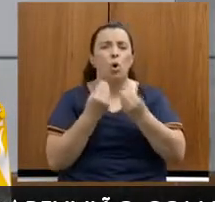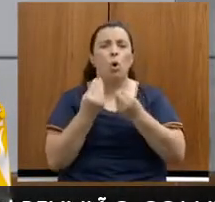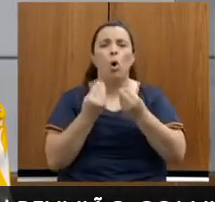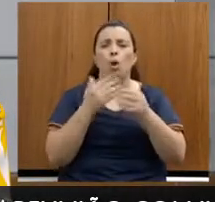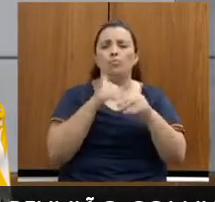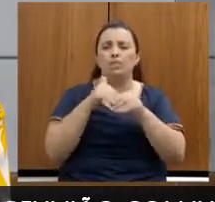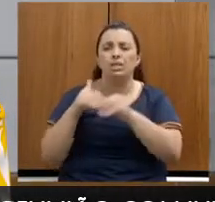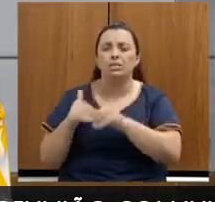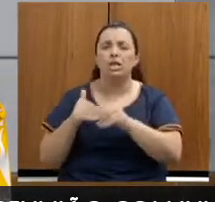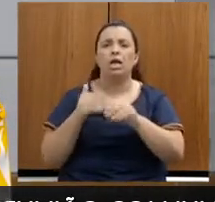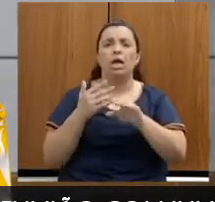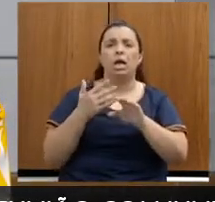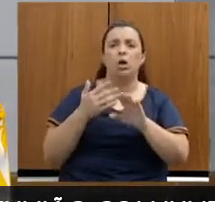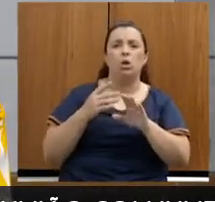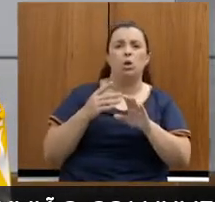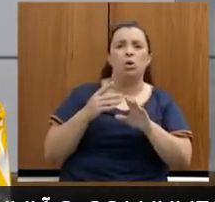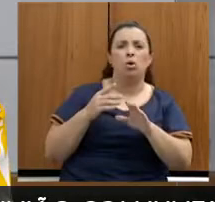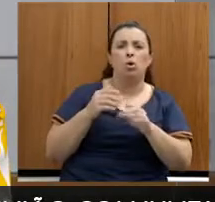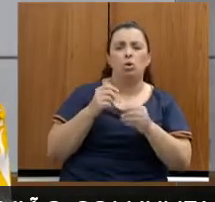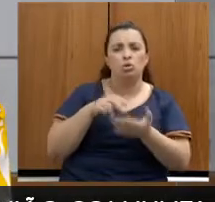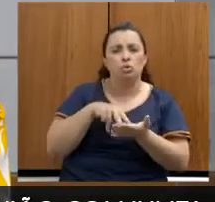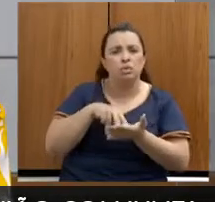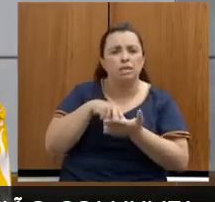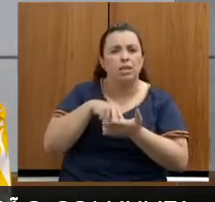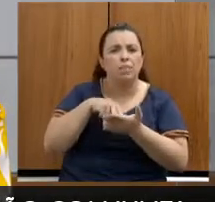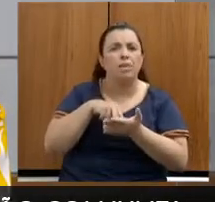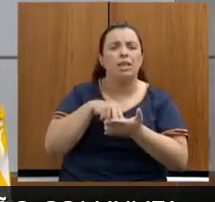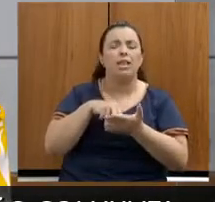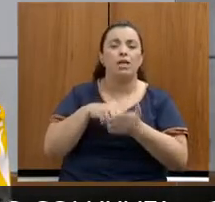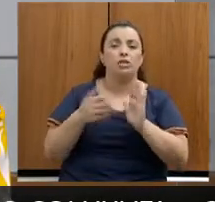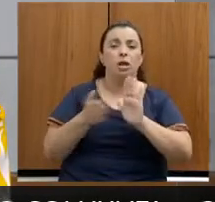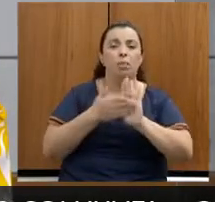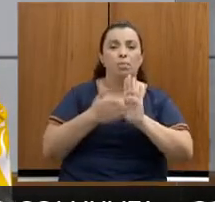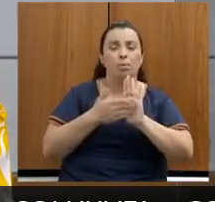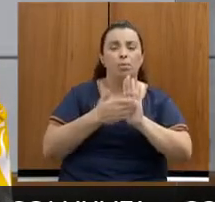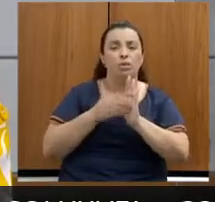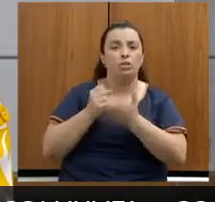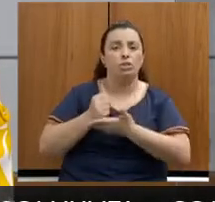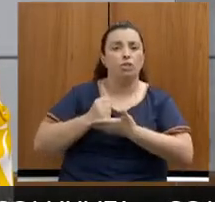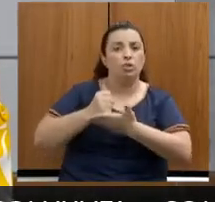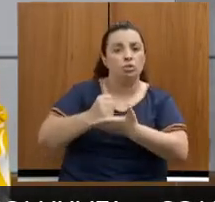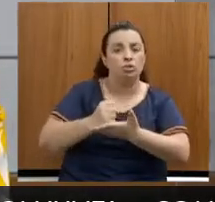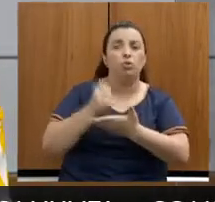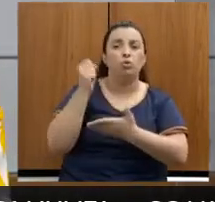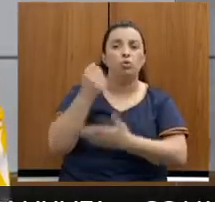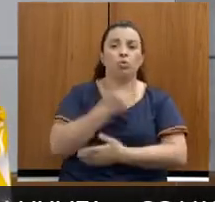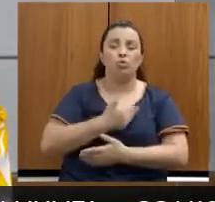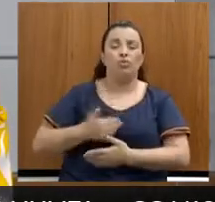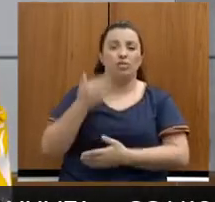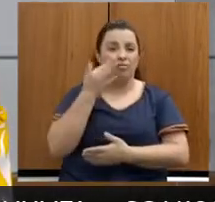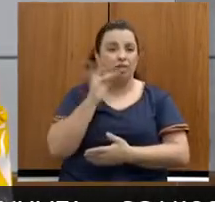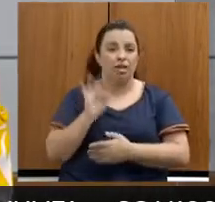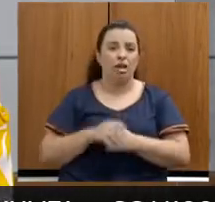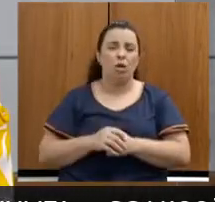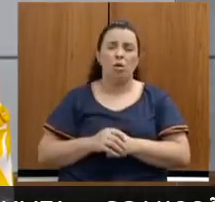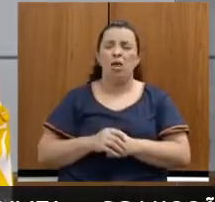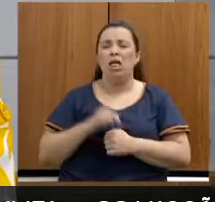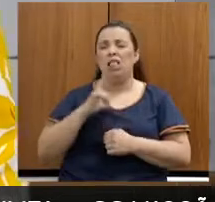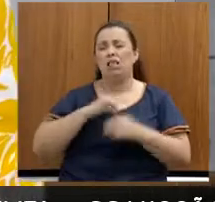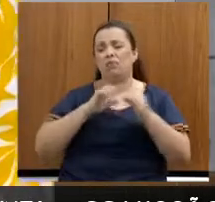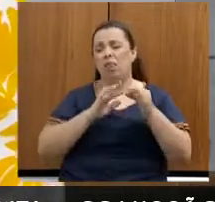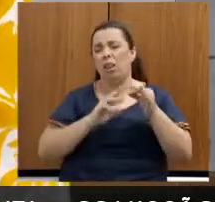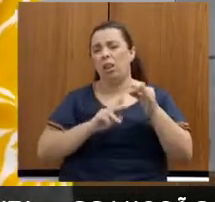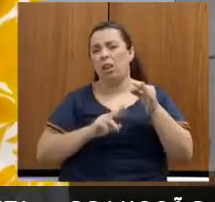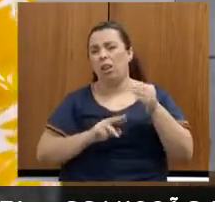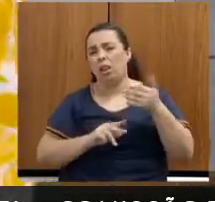valor e sustentabilidade da proposta de auxílio apresentada pelo governo federal. Por tudo isso e por muito mais que nós podemos discutir em outros momentos,